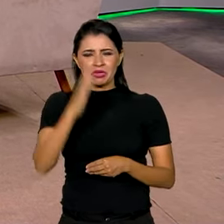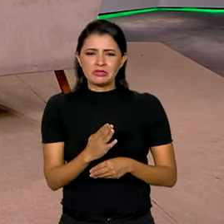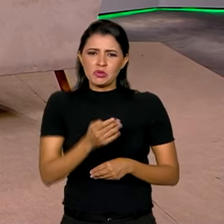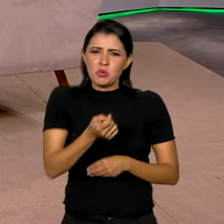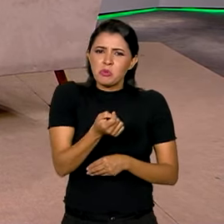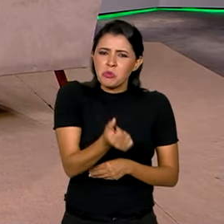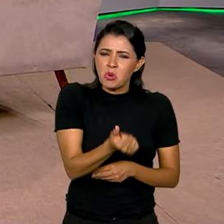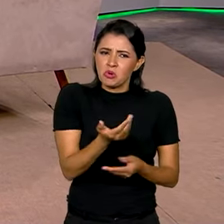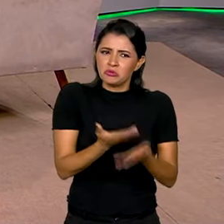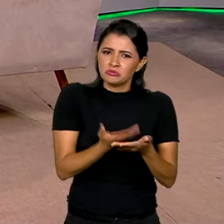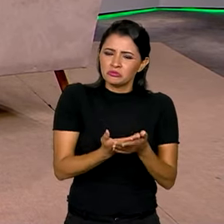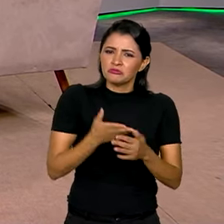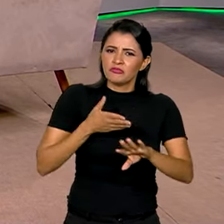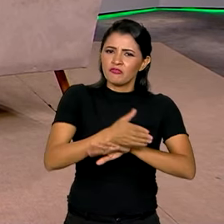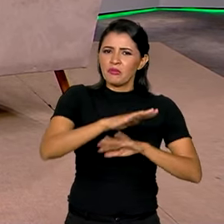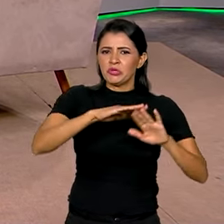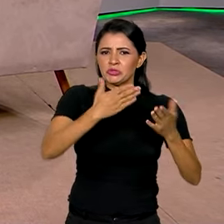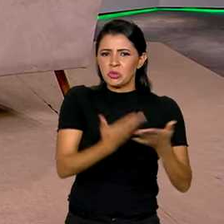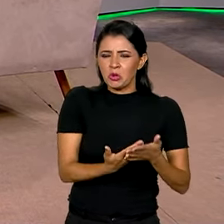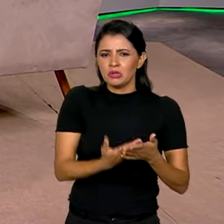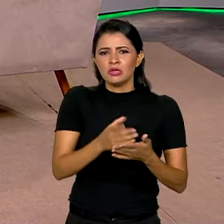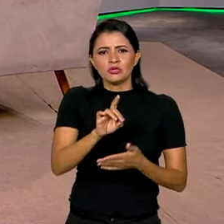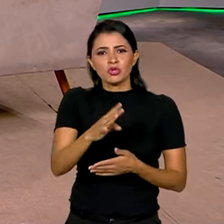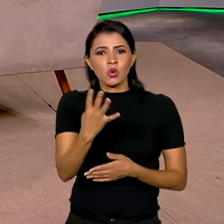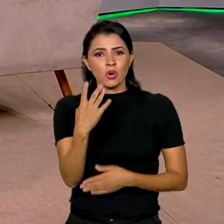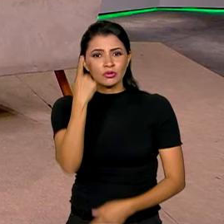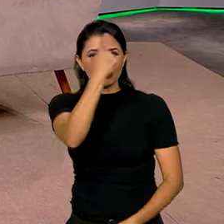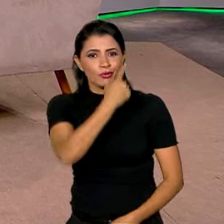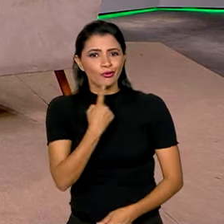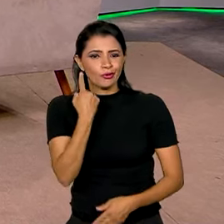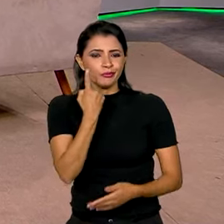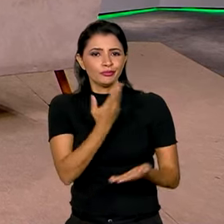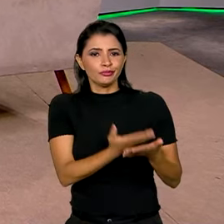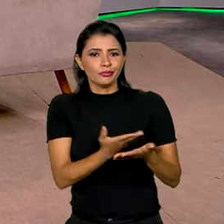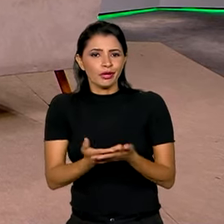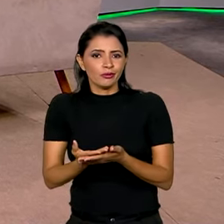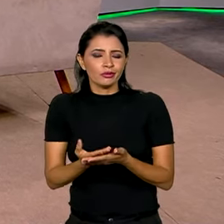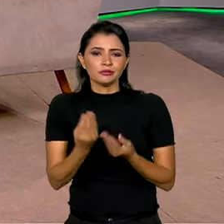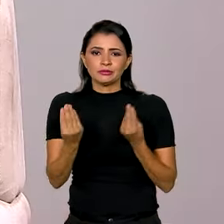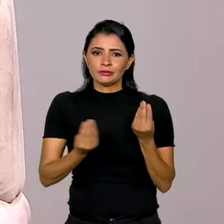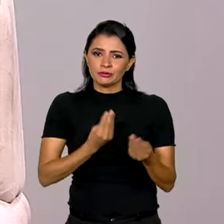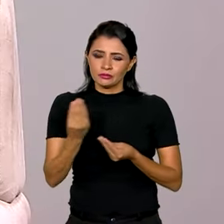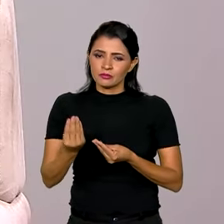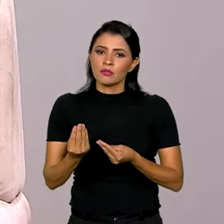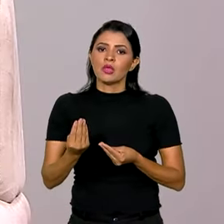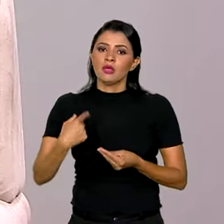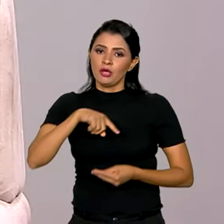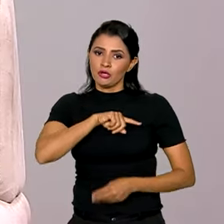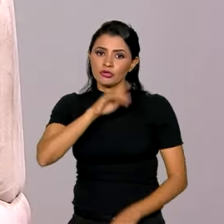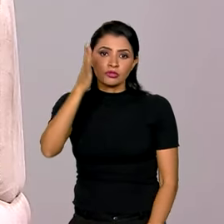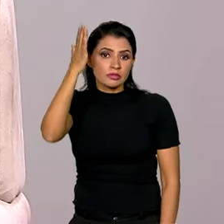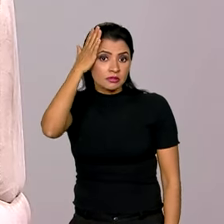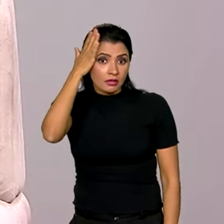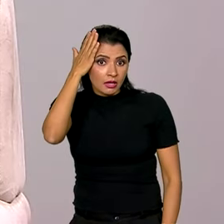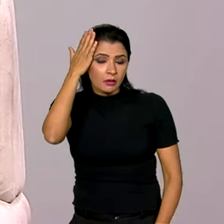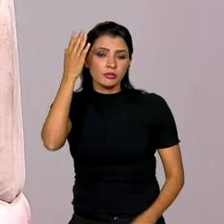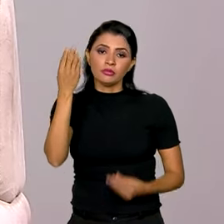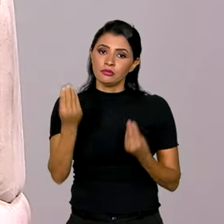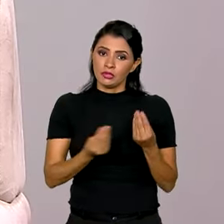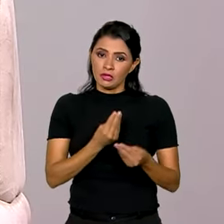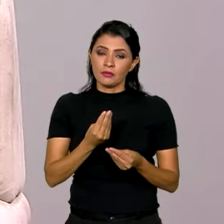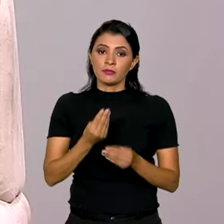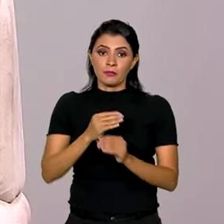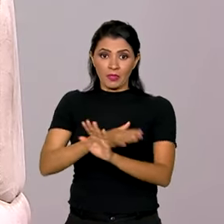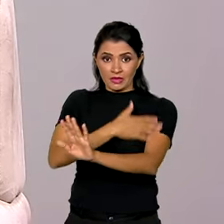pequena, de quatro horas aula, né? Quando a gente sabe que o tempo